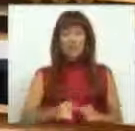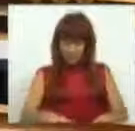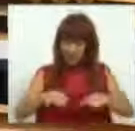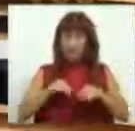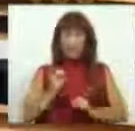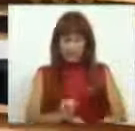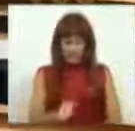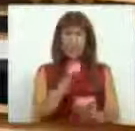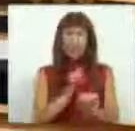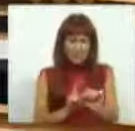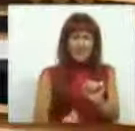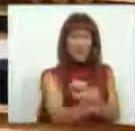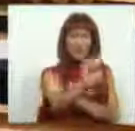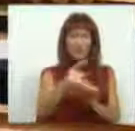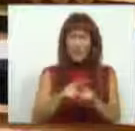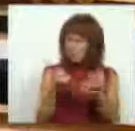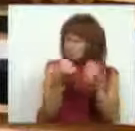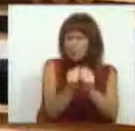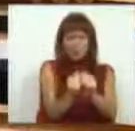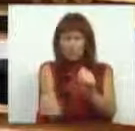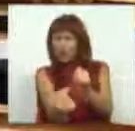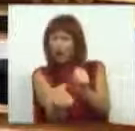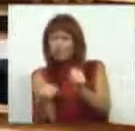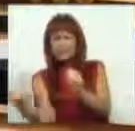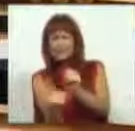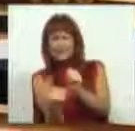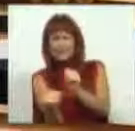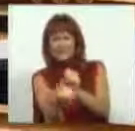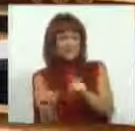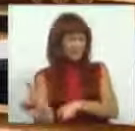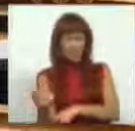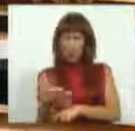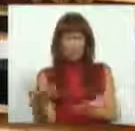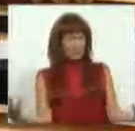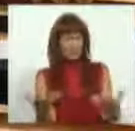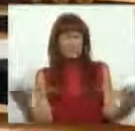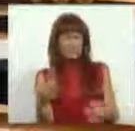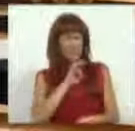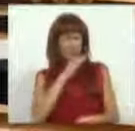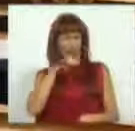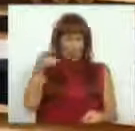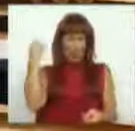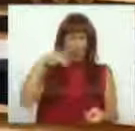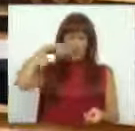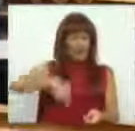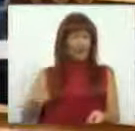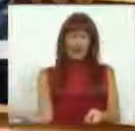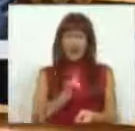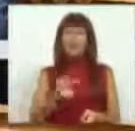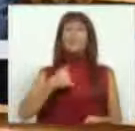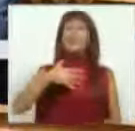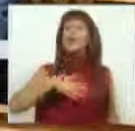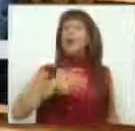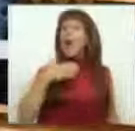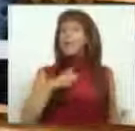Assuma a sua opção, não se esconda atrás diretivas que não dizem o que o Sr. disse aqui ontem. E eu